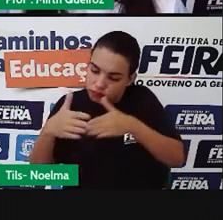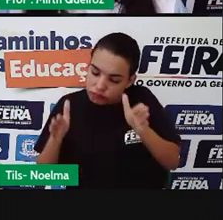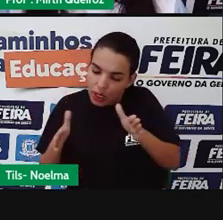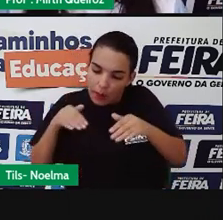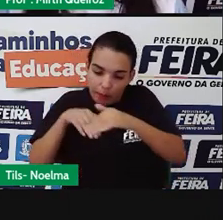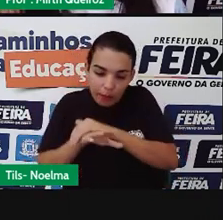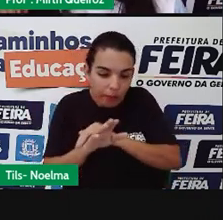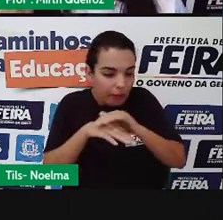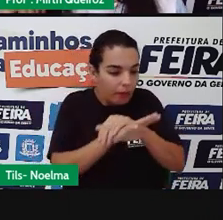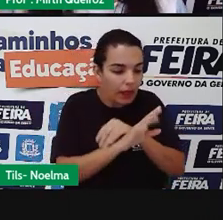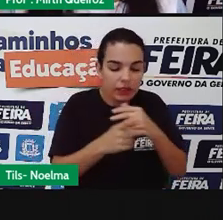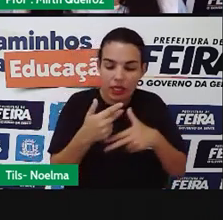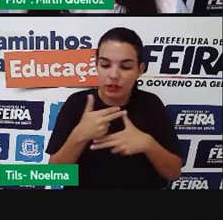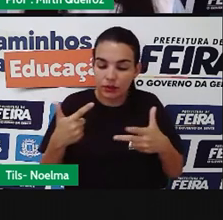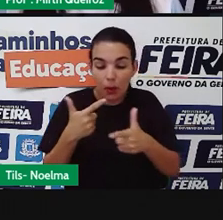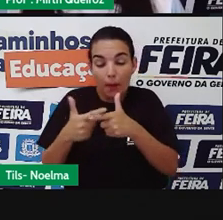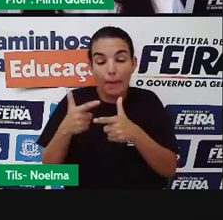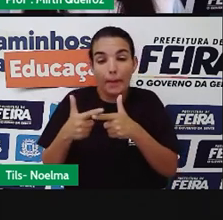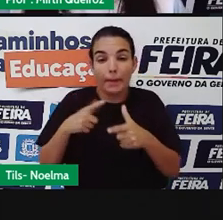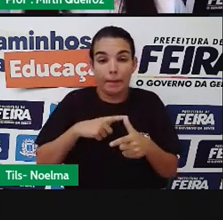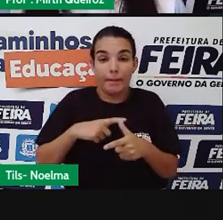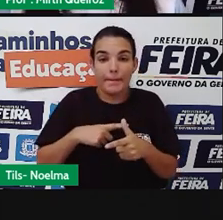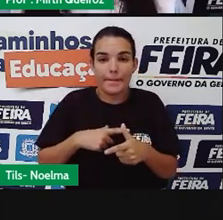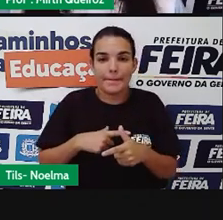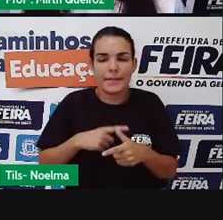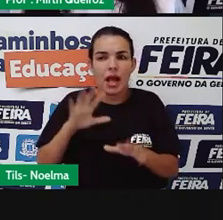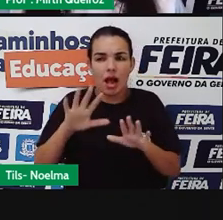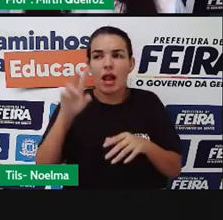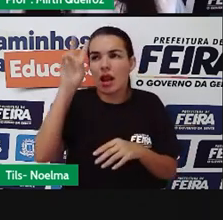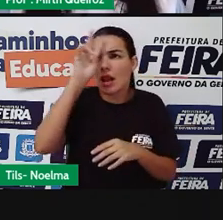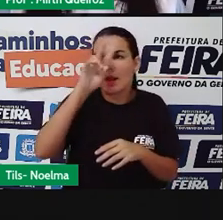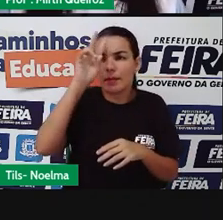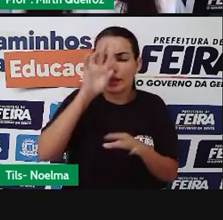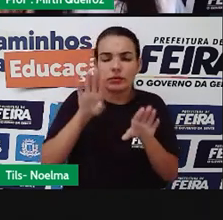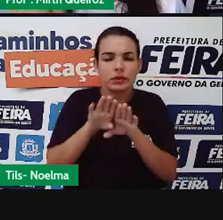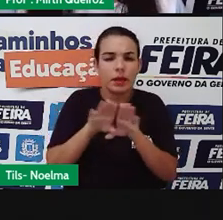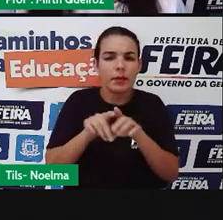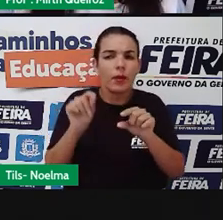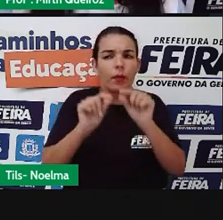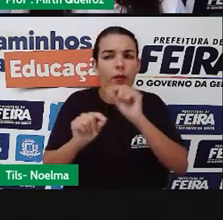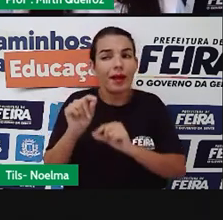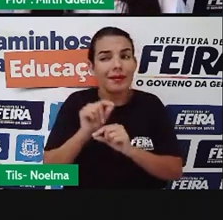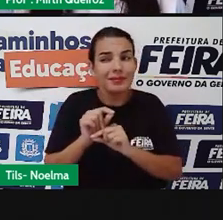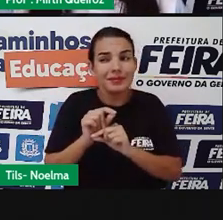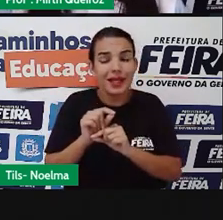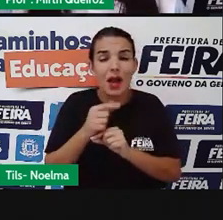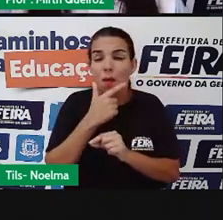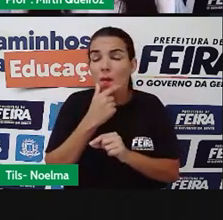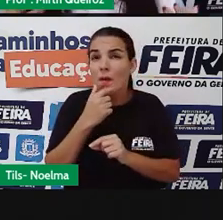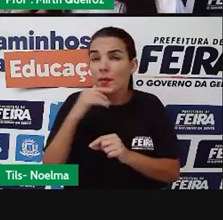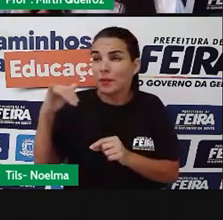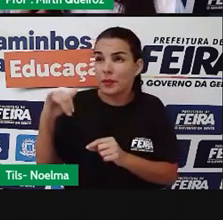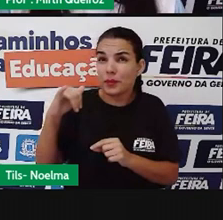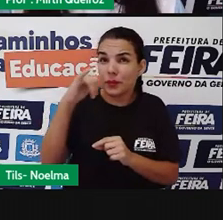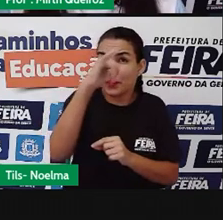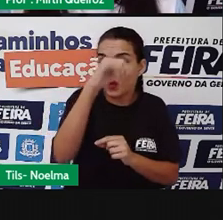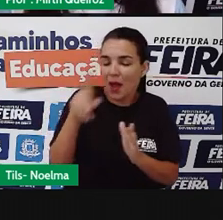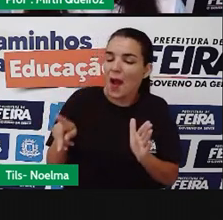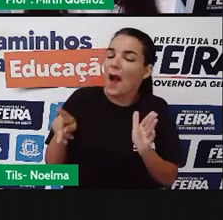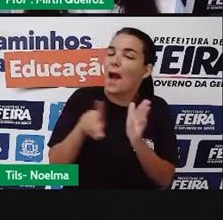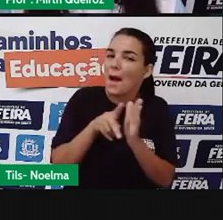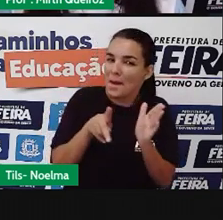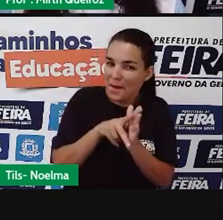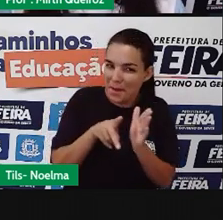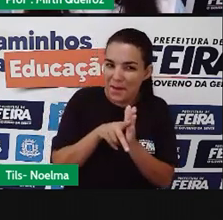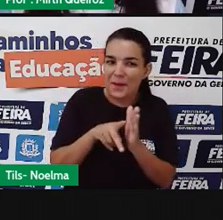caixa pelo piloto. Lembrando que esse piloto, na verdade, é o próprio autor. Ele se colocou como um